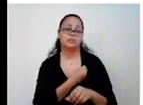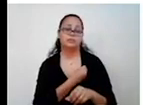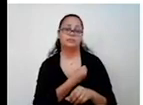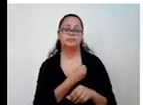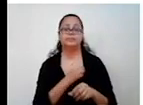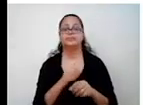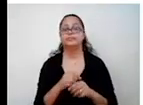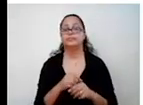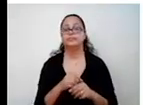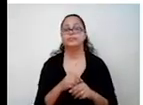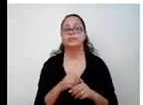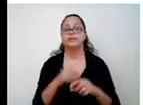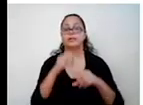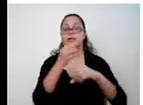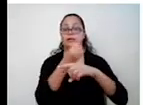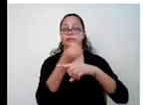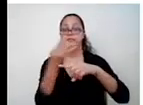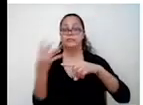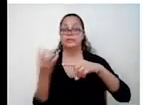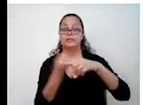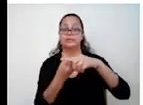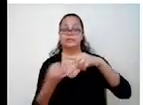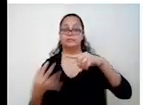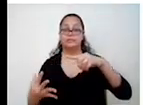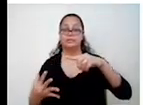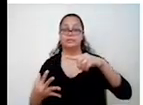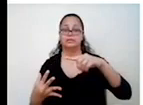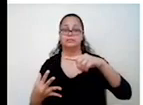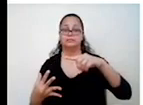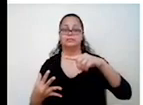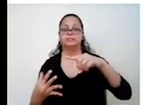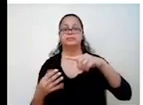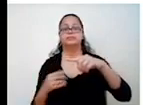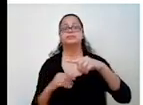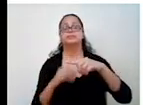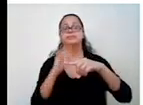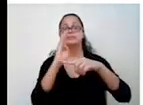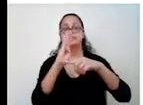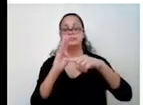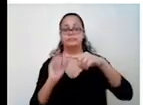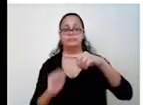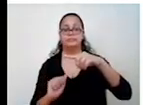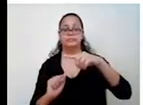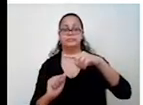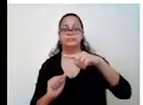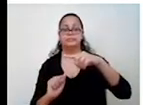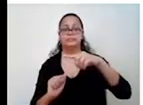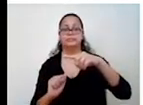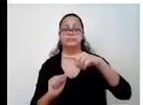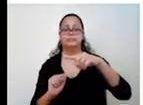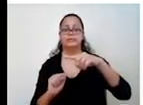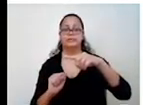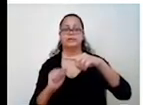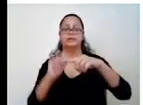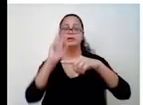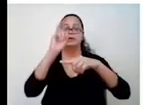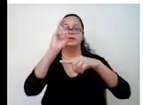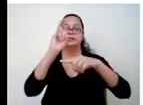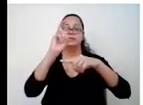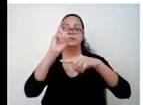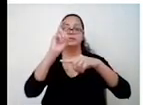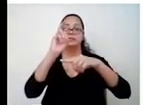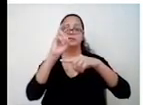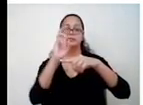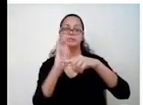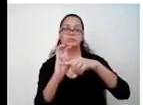Aqui vai ser fração. Menos B sobre A. O B é 5 sobre 3. Então, eu